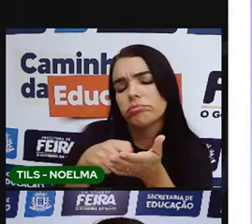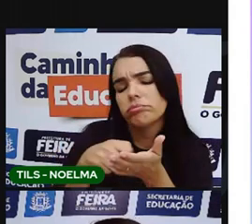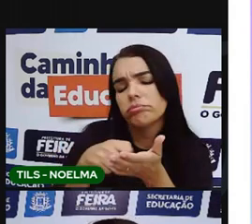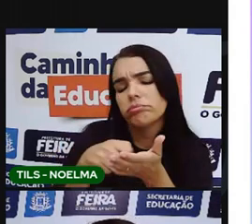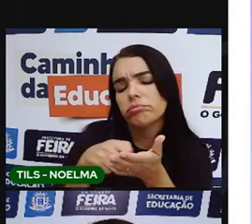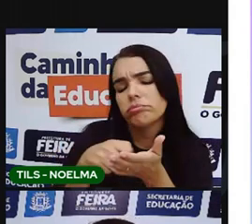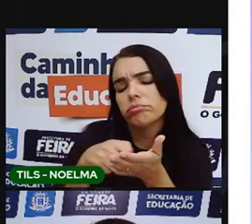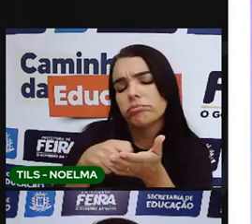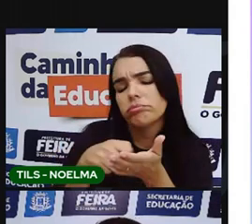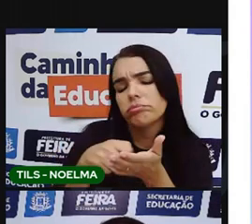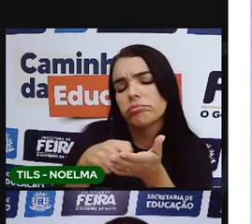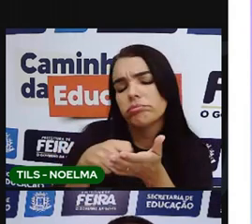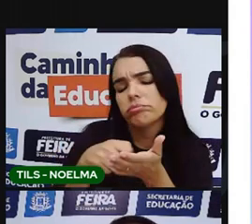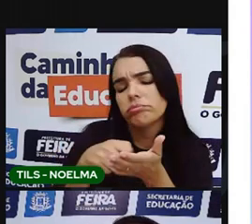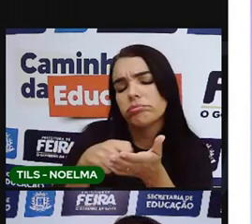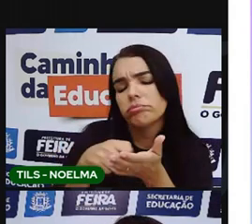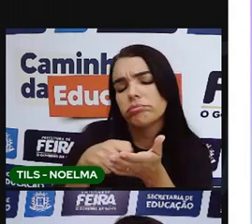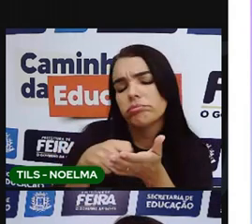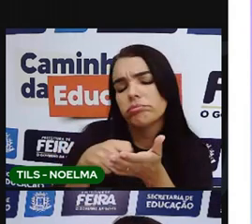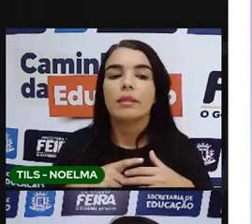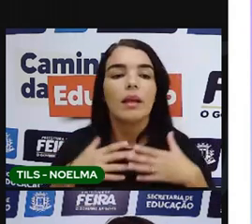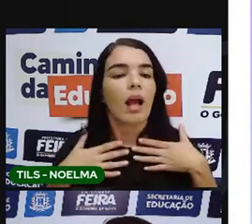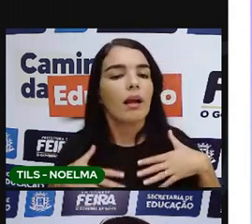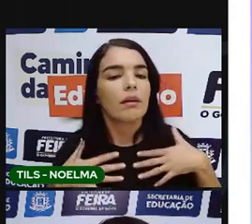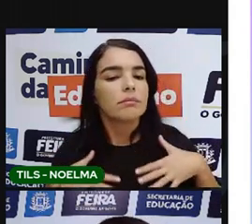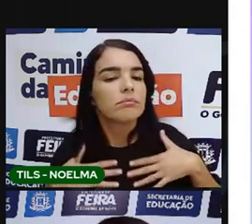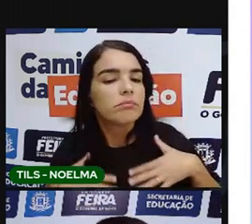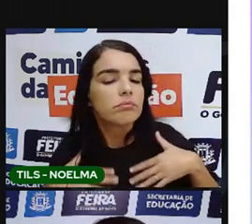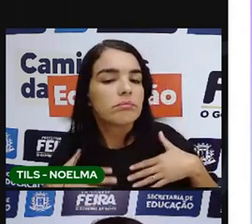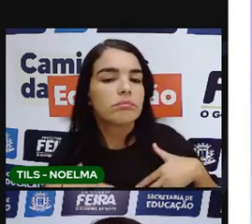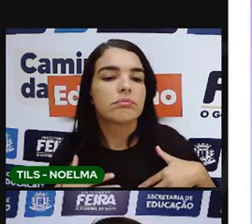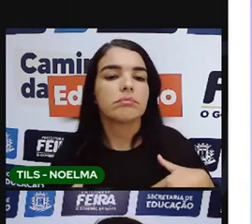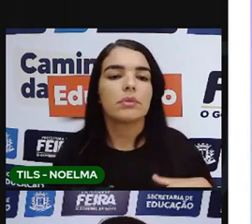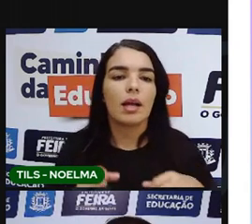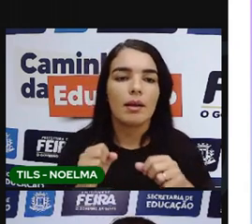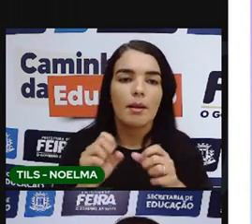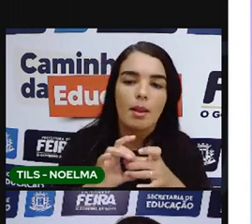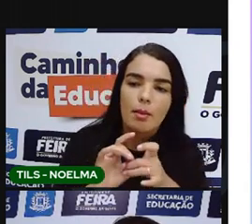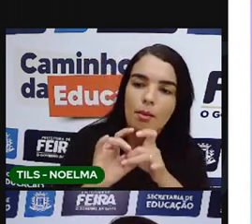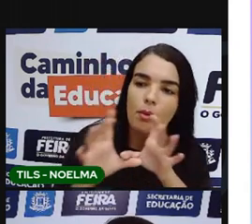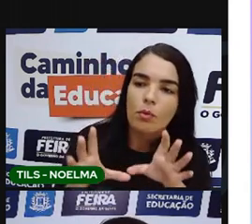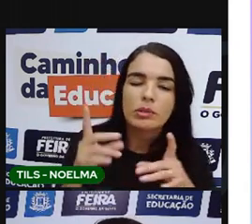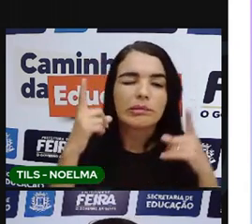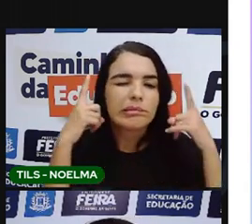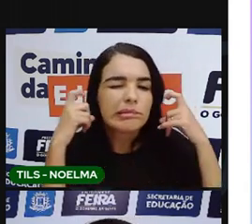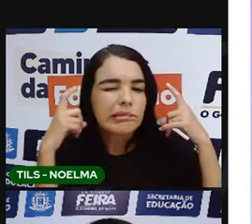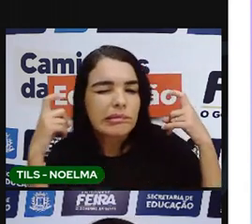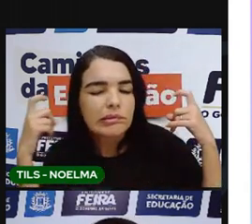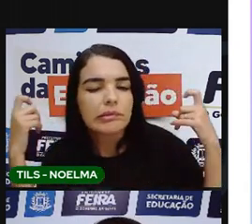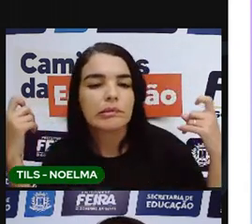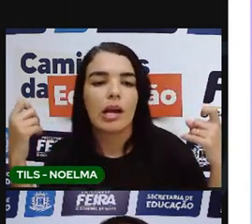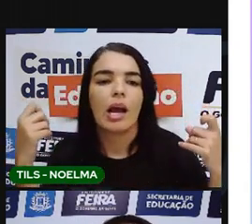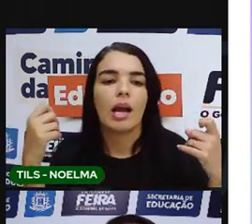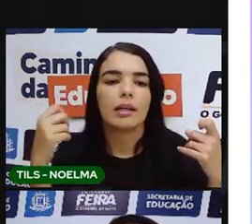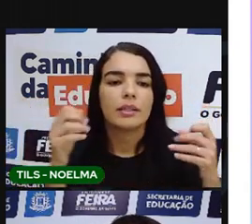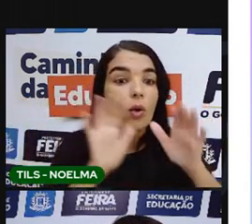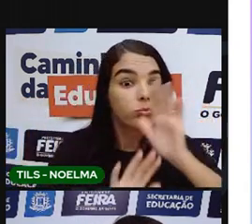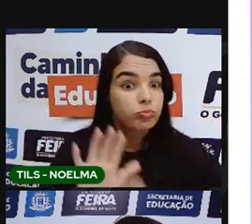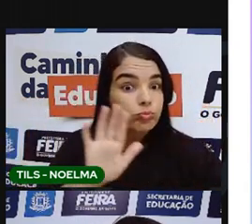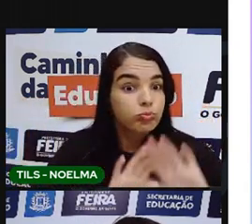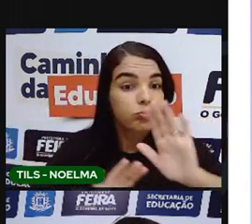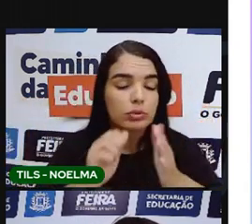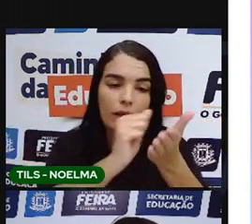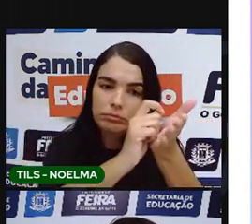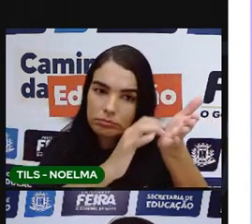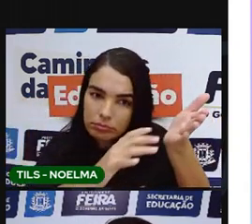Seja iluminado, que seja tranquilo, livre de interferência, né? De barulho. Cuide bem